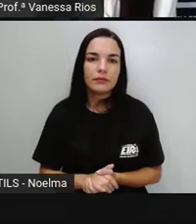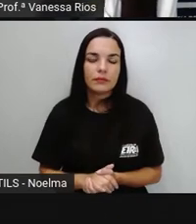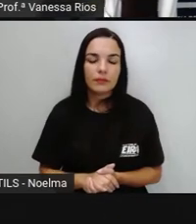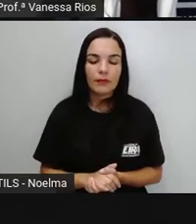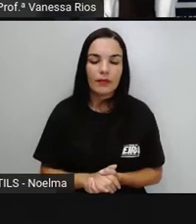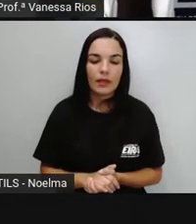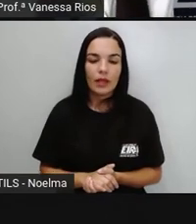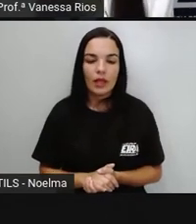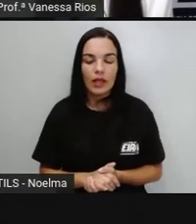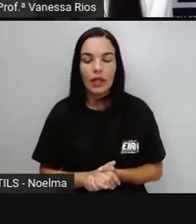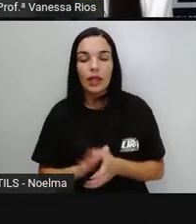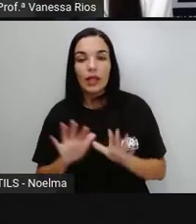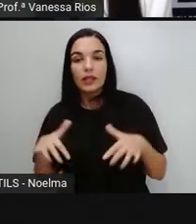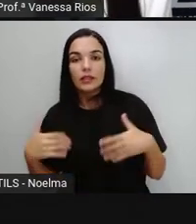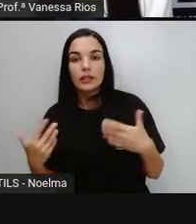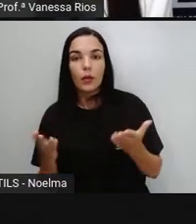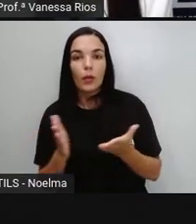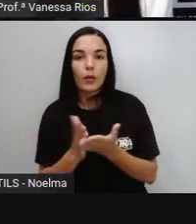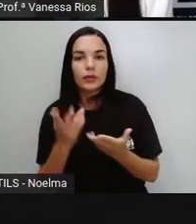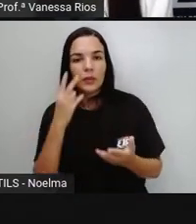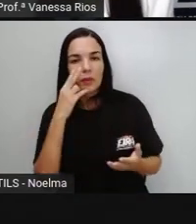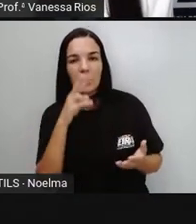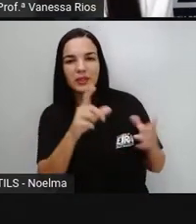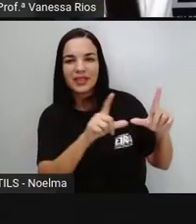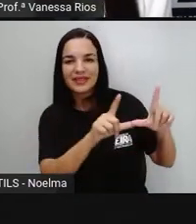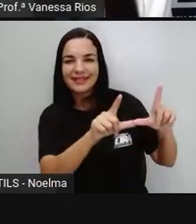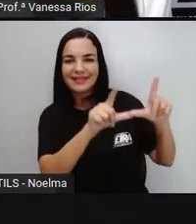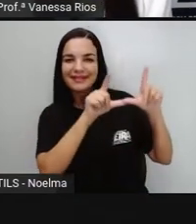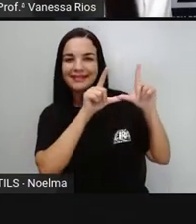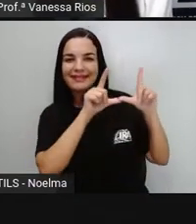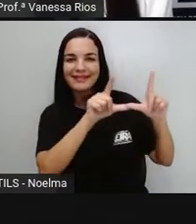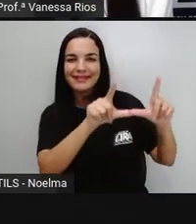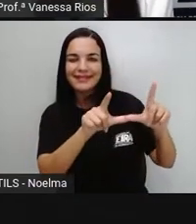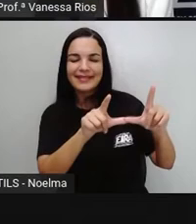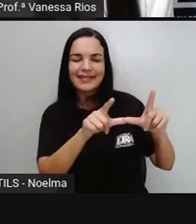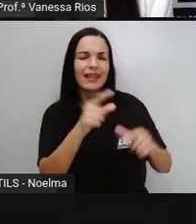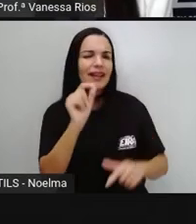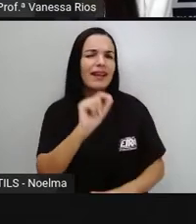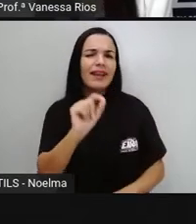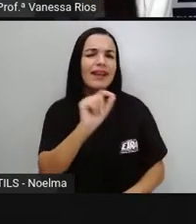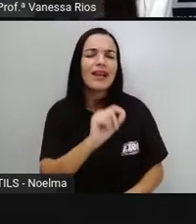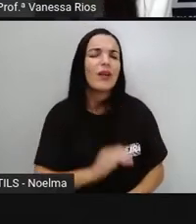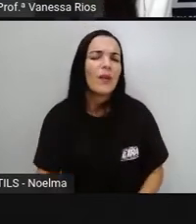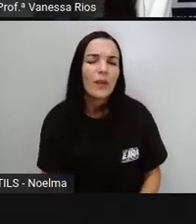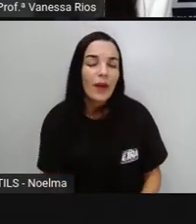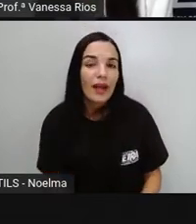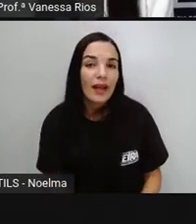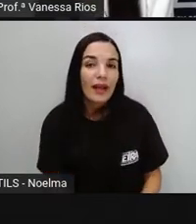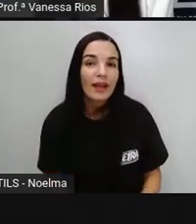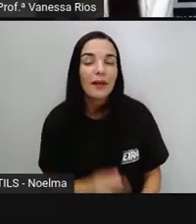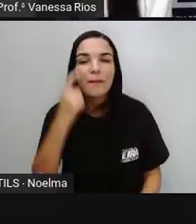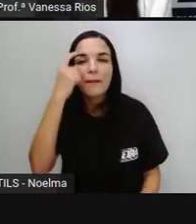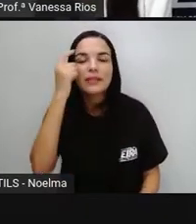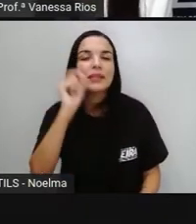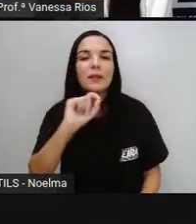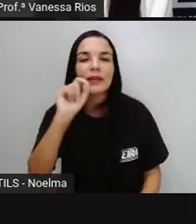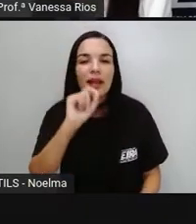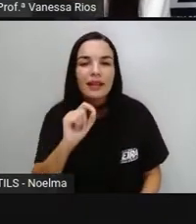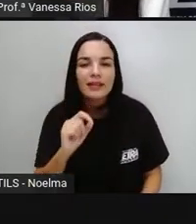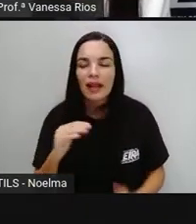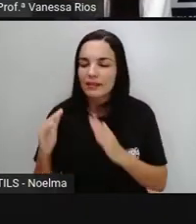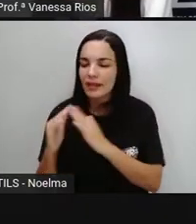E aí quando a PRO Coloca essa imagem A gente pensa Em esse ato De higiene Que acontece Aí nas